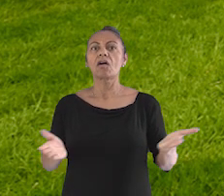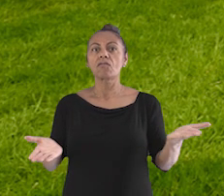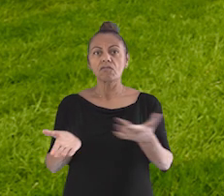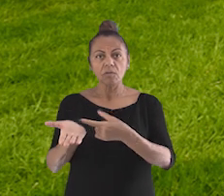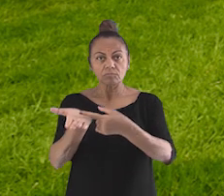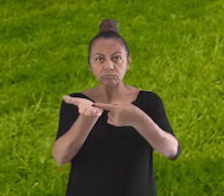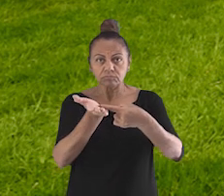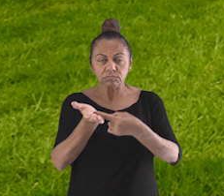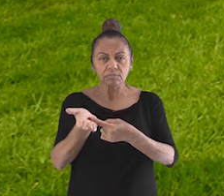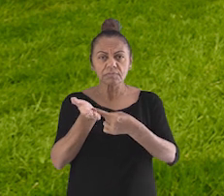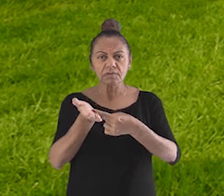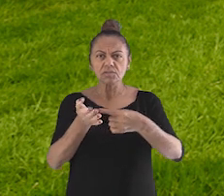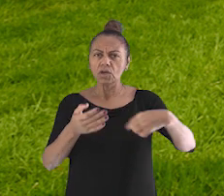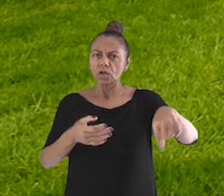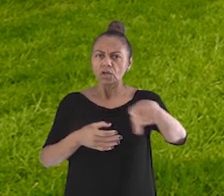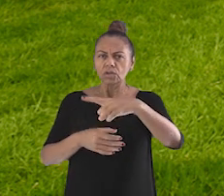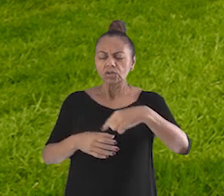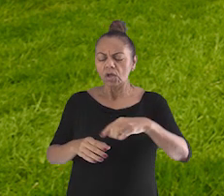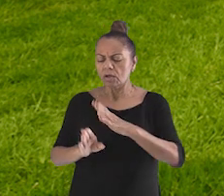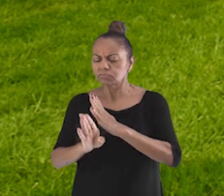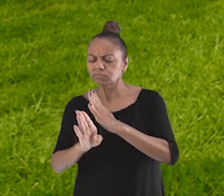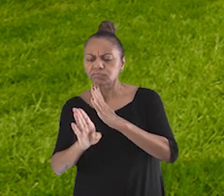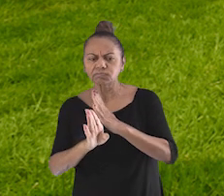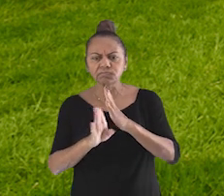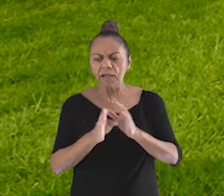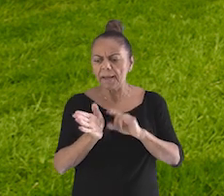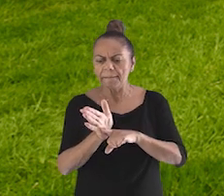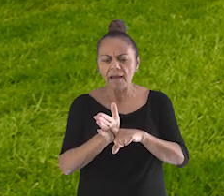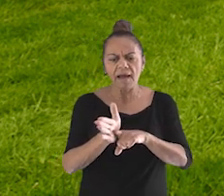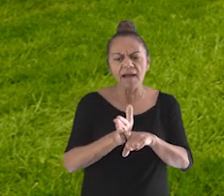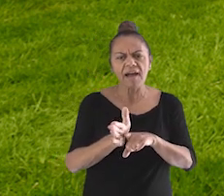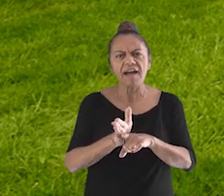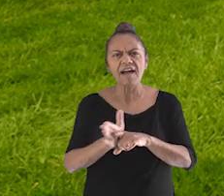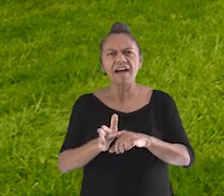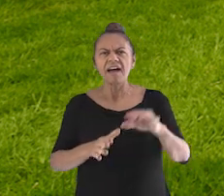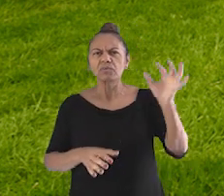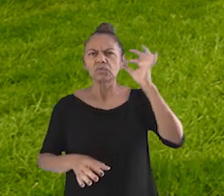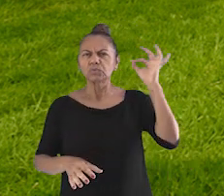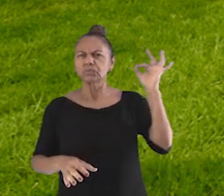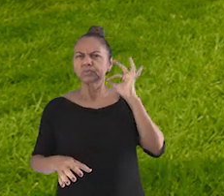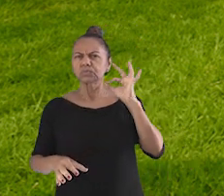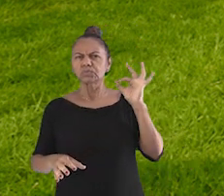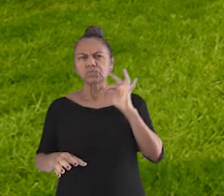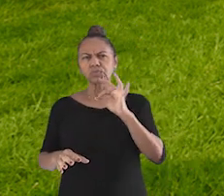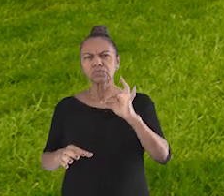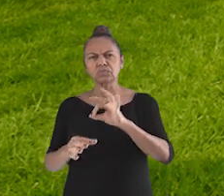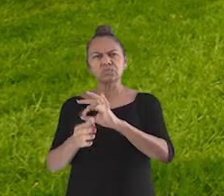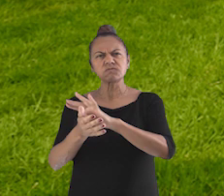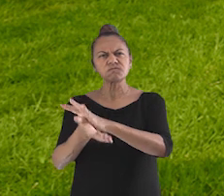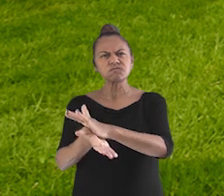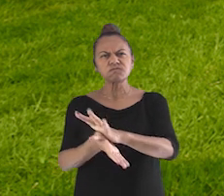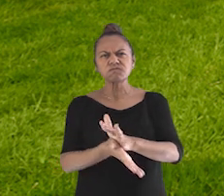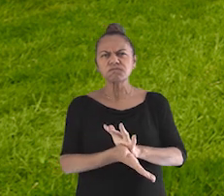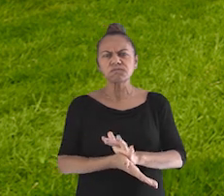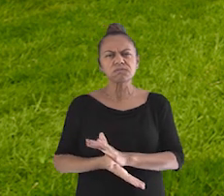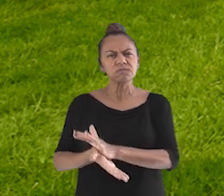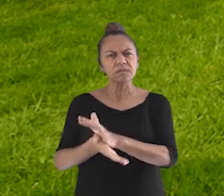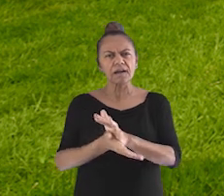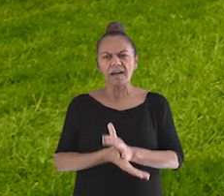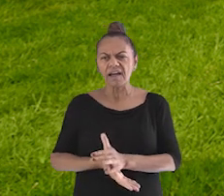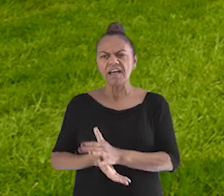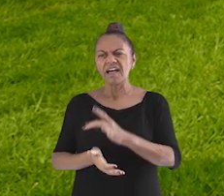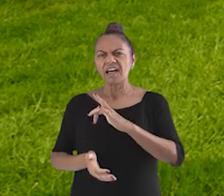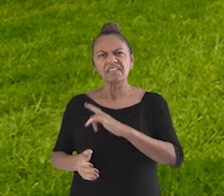combinar de sermos detetives do nosso quintal? Para não deixarmos nenhum mosquito morando lá? Vamos cuidar para que nenhum mosquito